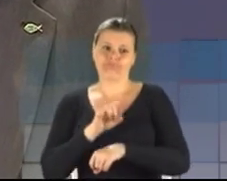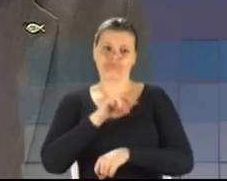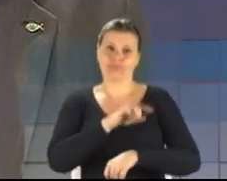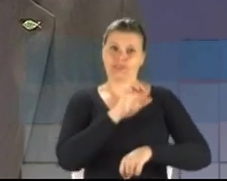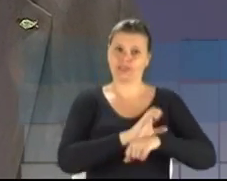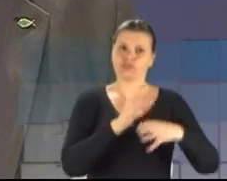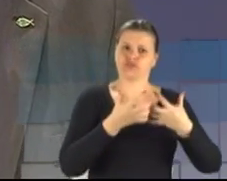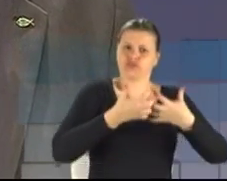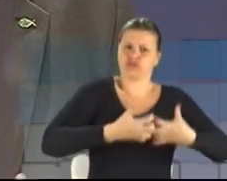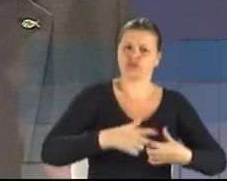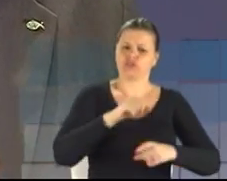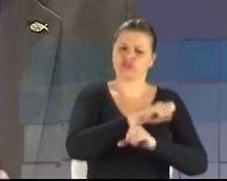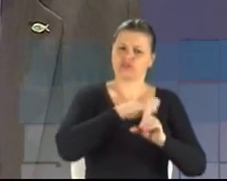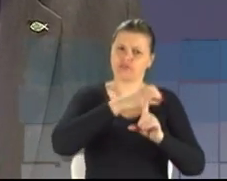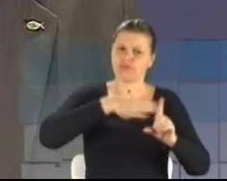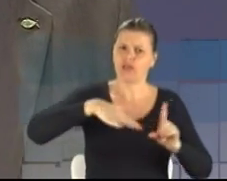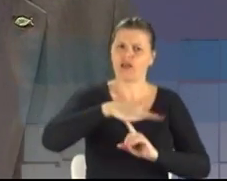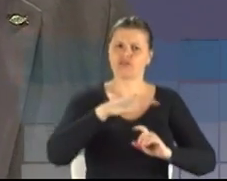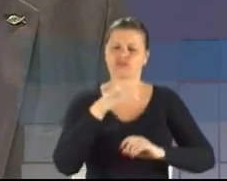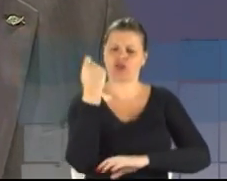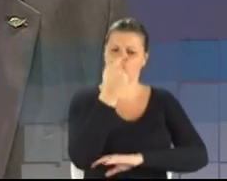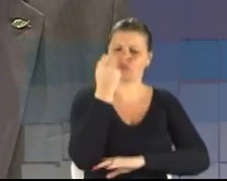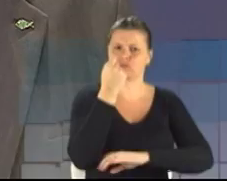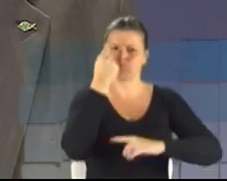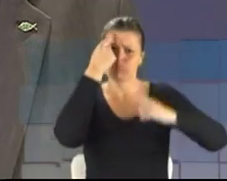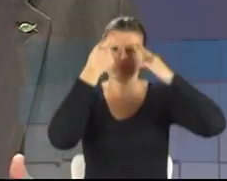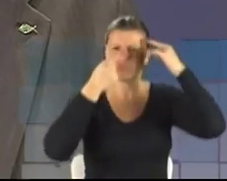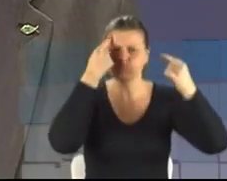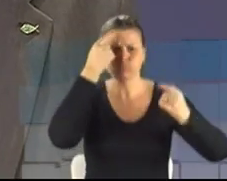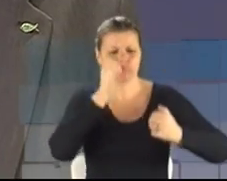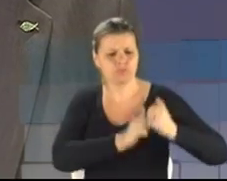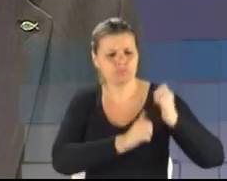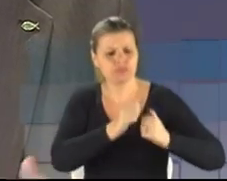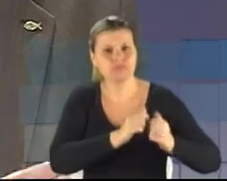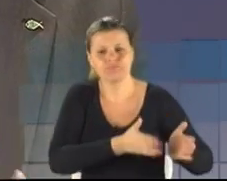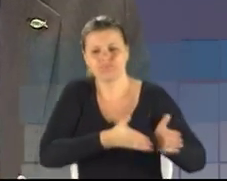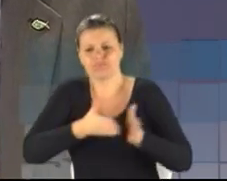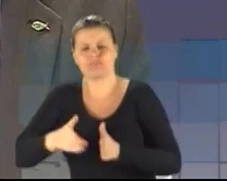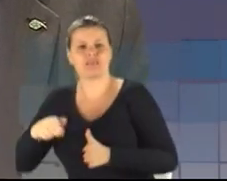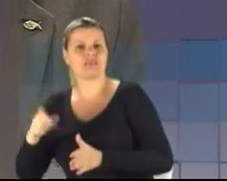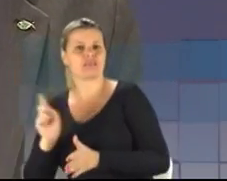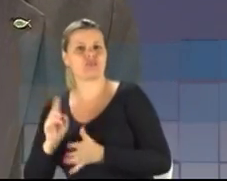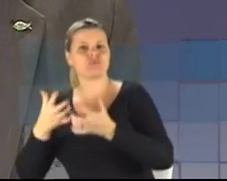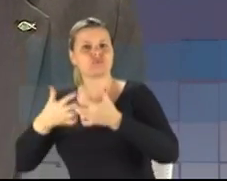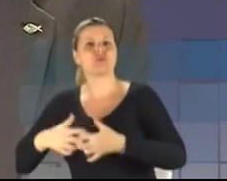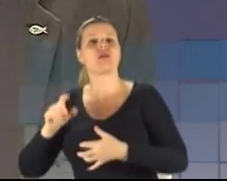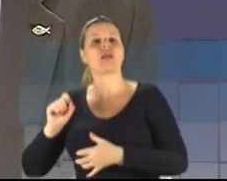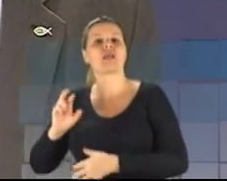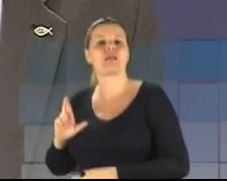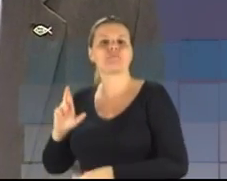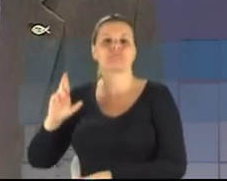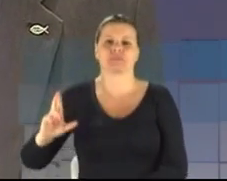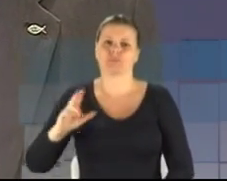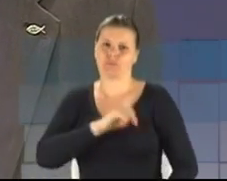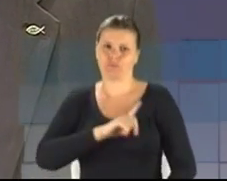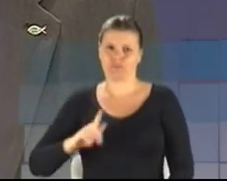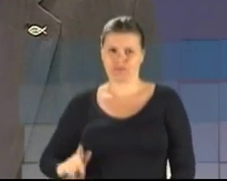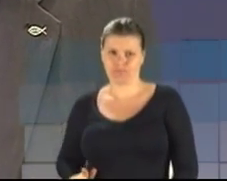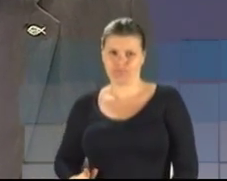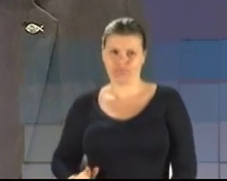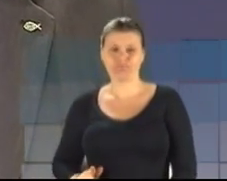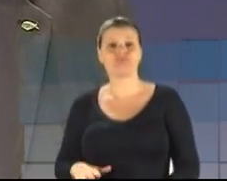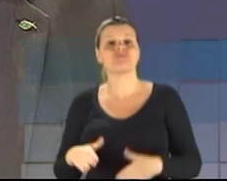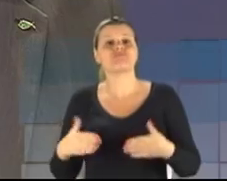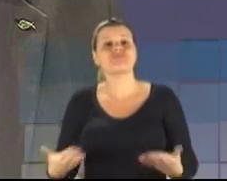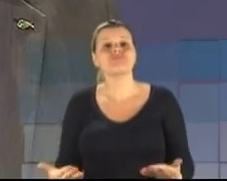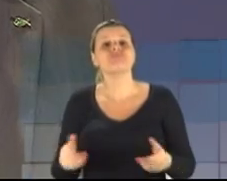sociedade gaúcha, que é o dos empreendedores, e o Estado que não funciona, que é aquele representado pelo governo. Então, o que tem que